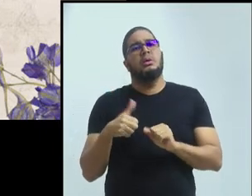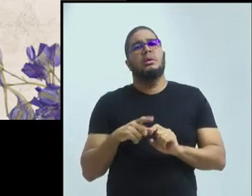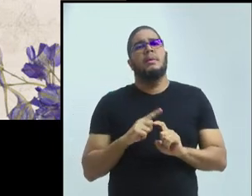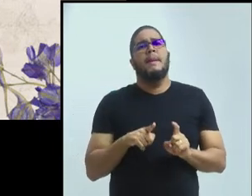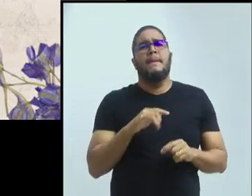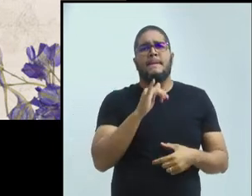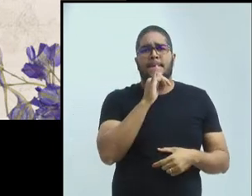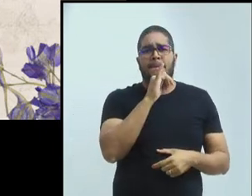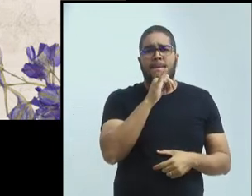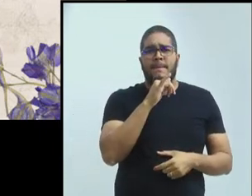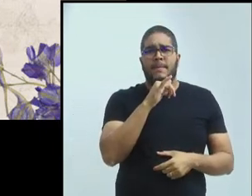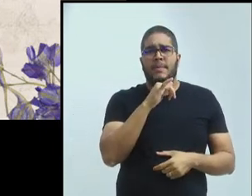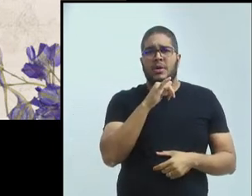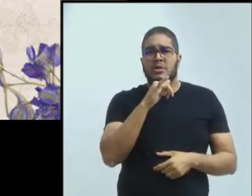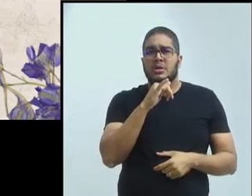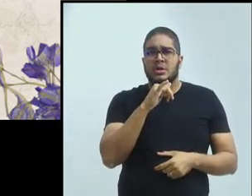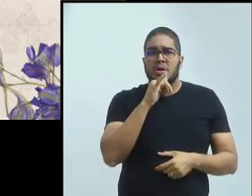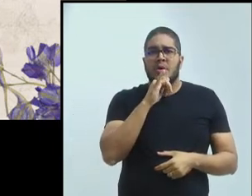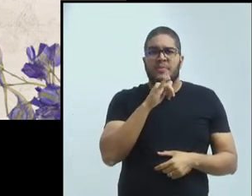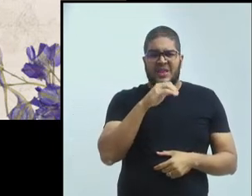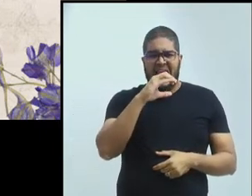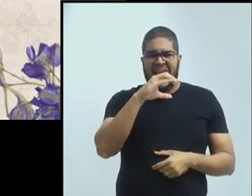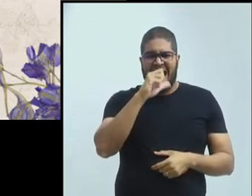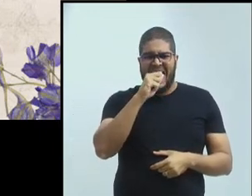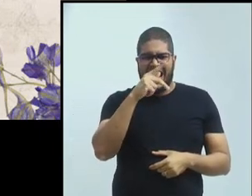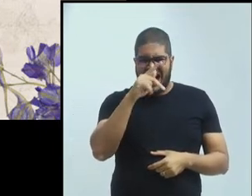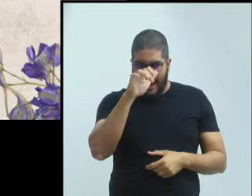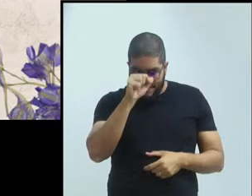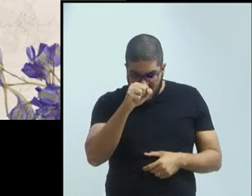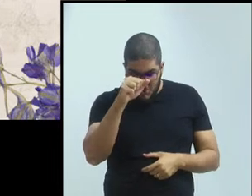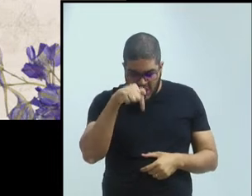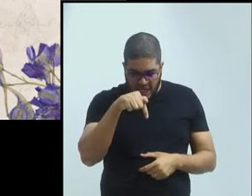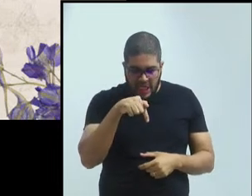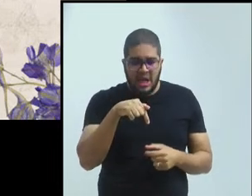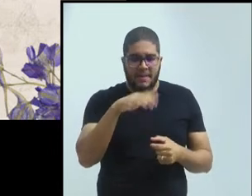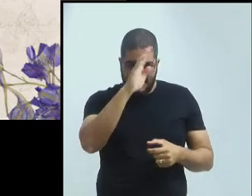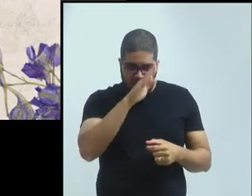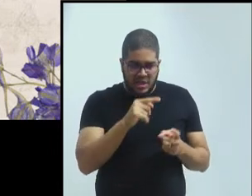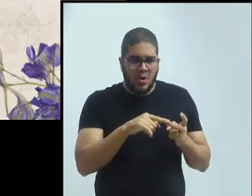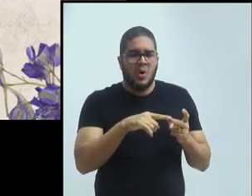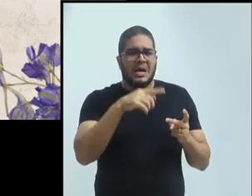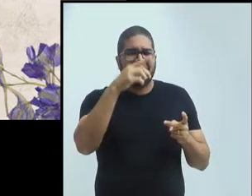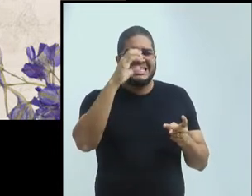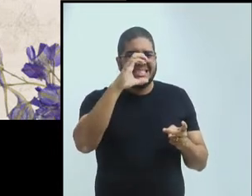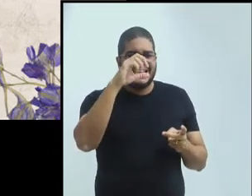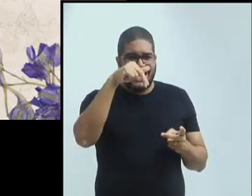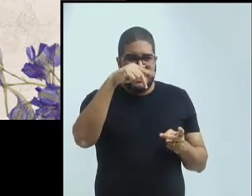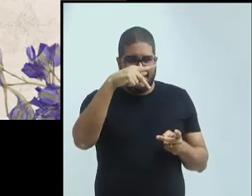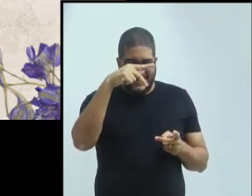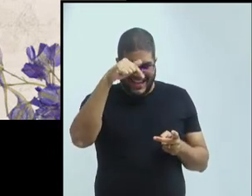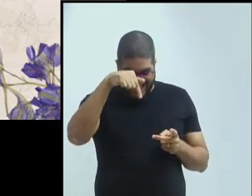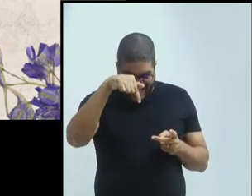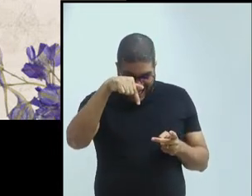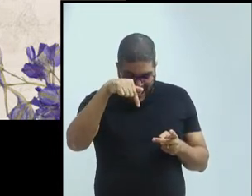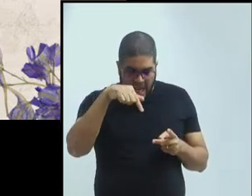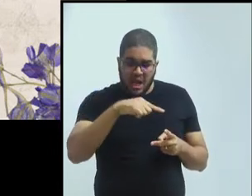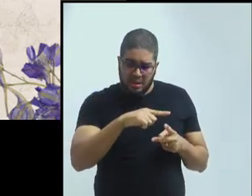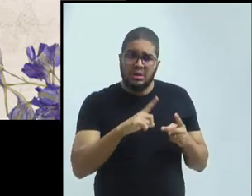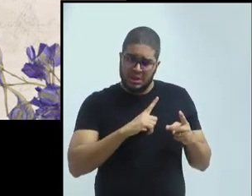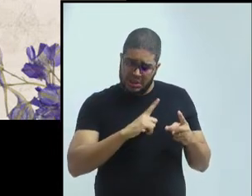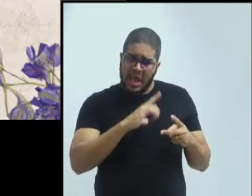têm órgãos nesse nível de financiamento. Agora nós estamos em um momento de reconstrução. Passamos